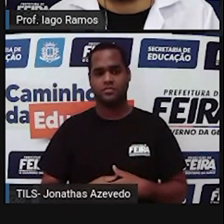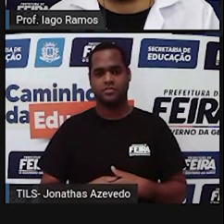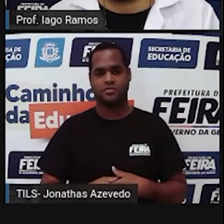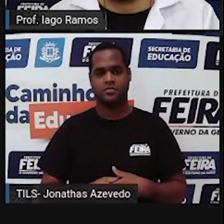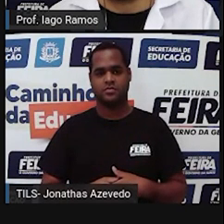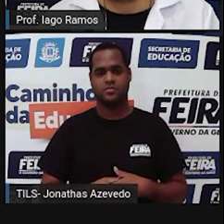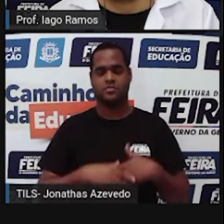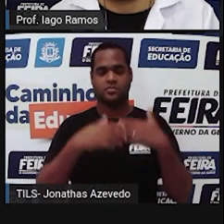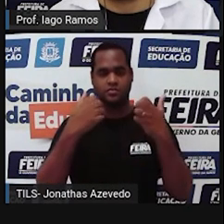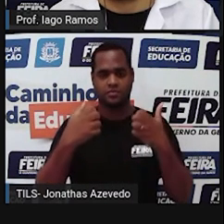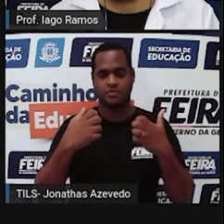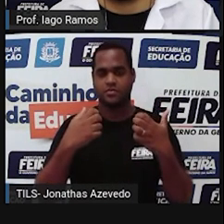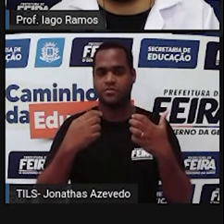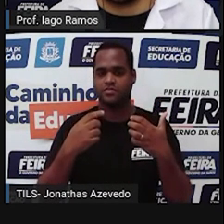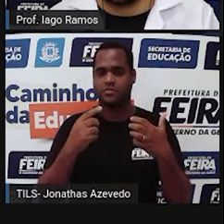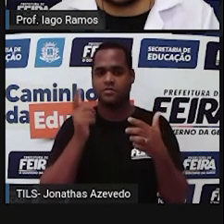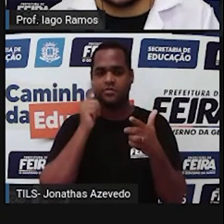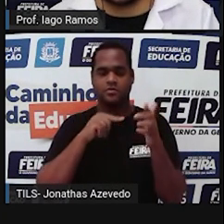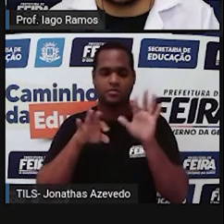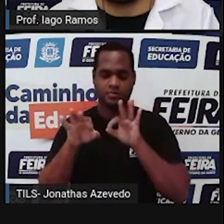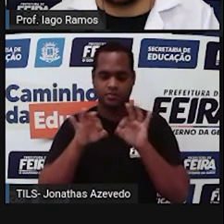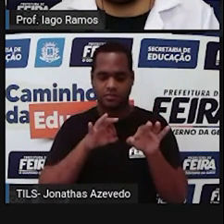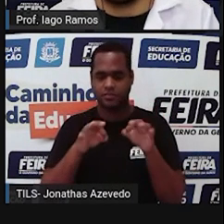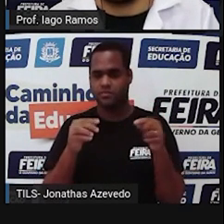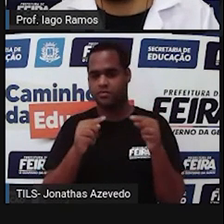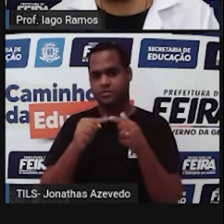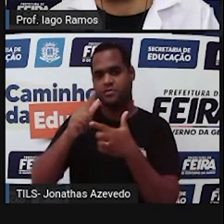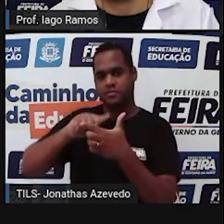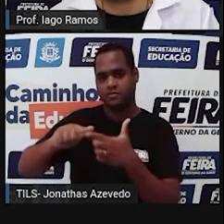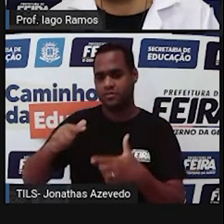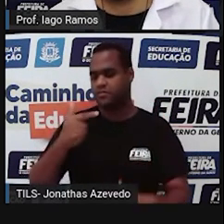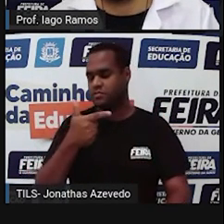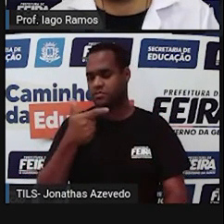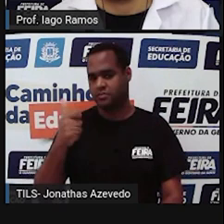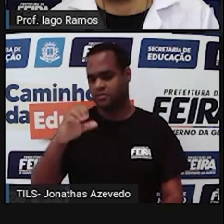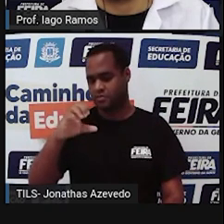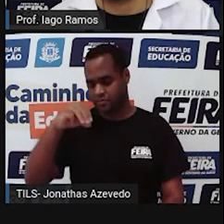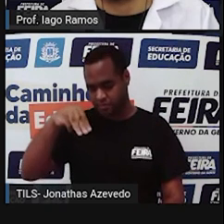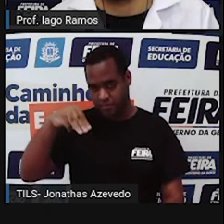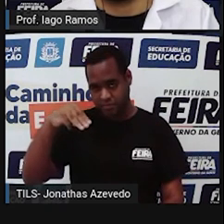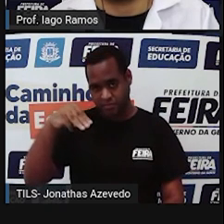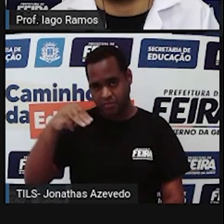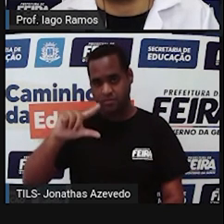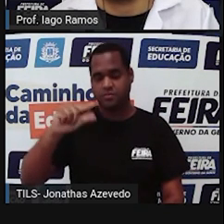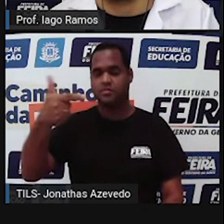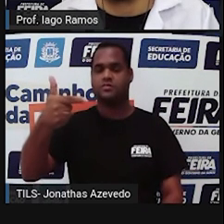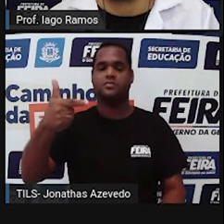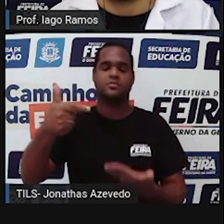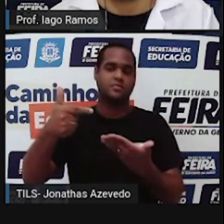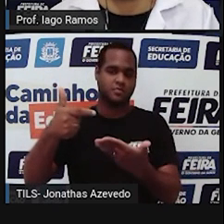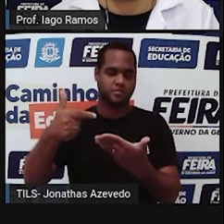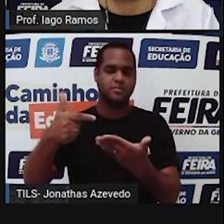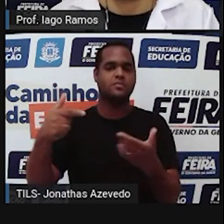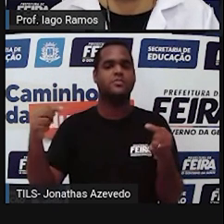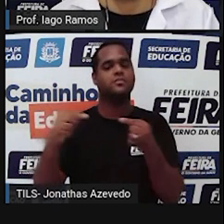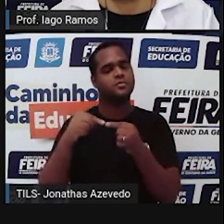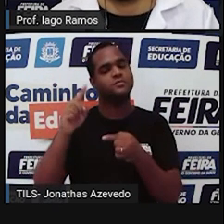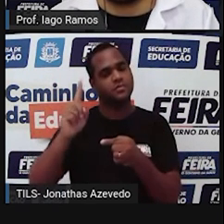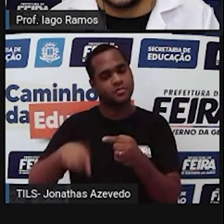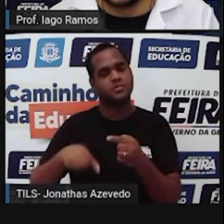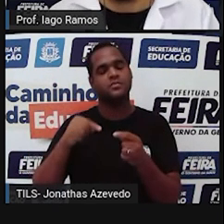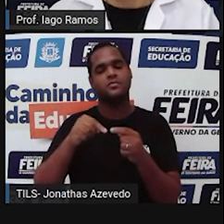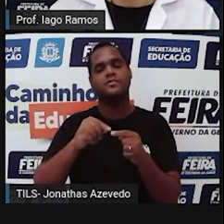E aí, fazendo essa divisão o resultado é 21 centímetros quadrados. Essa é